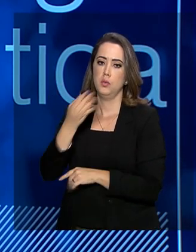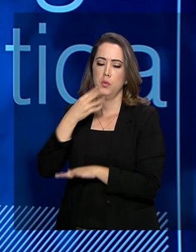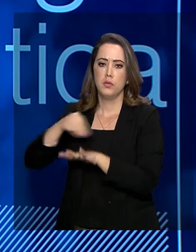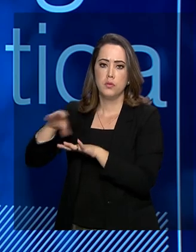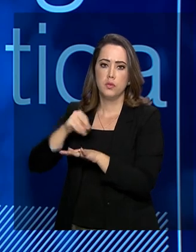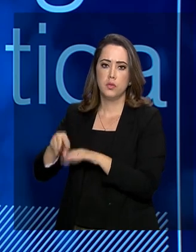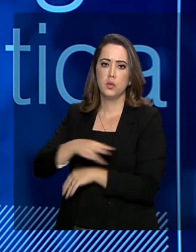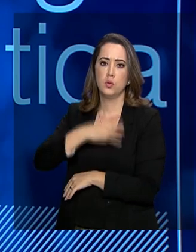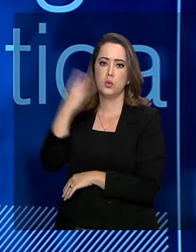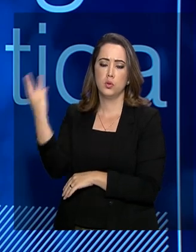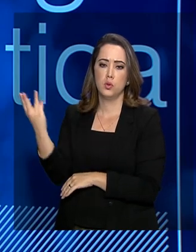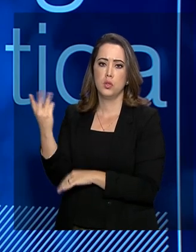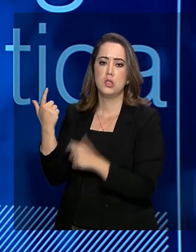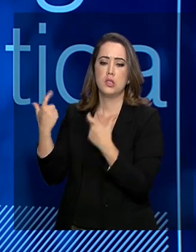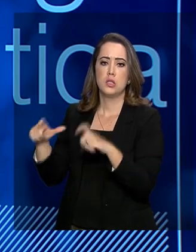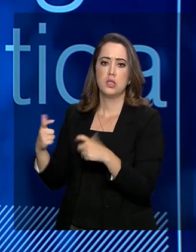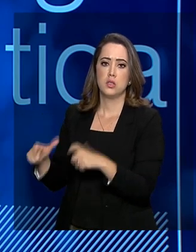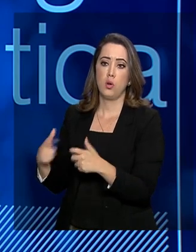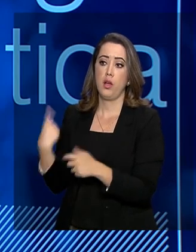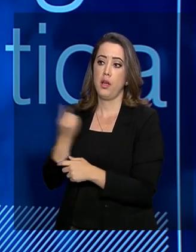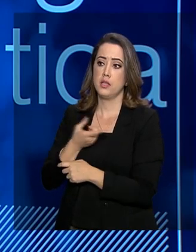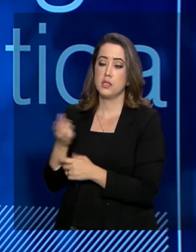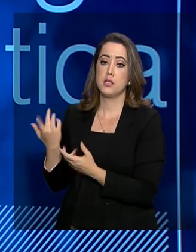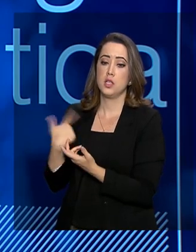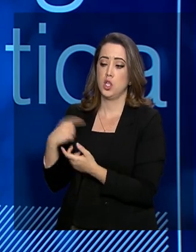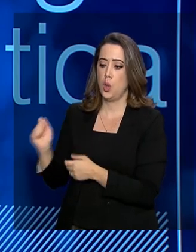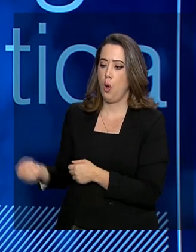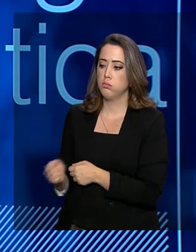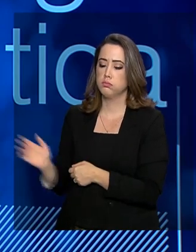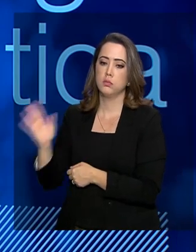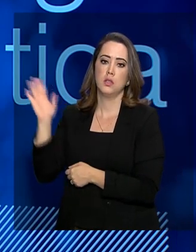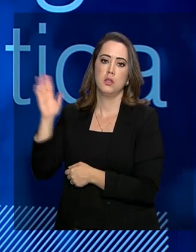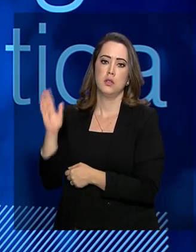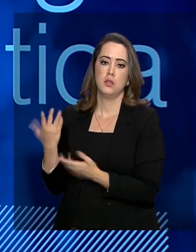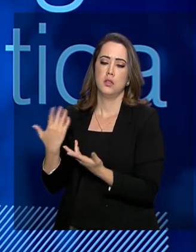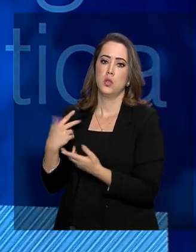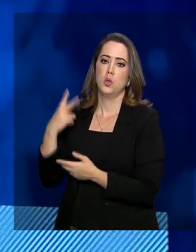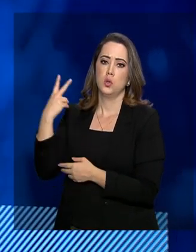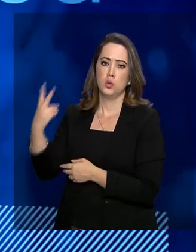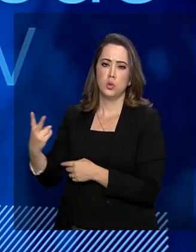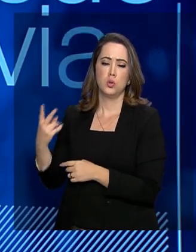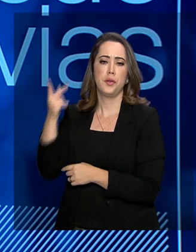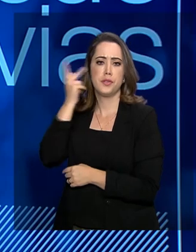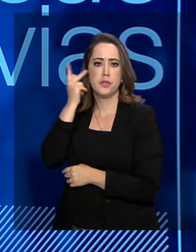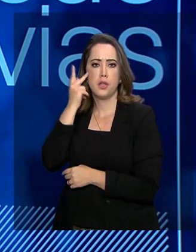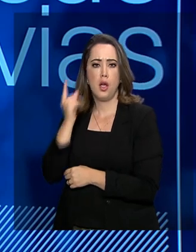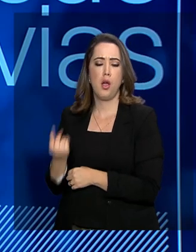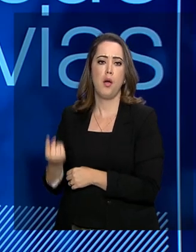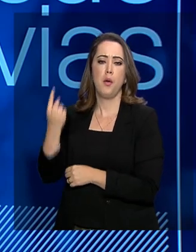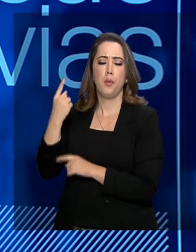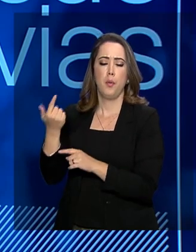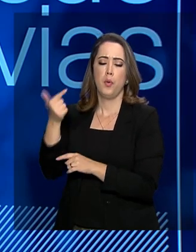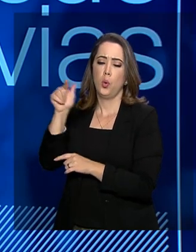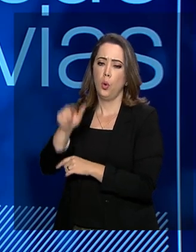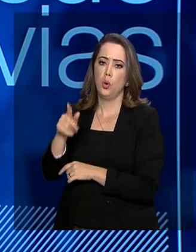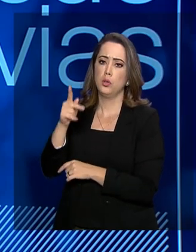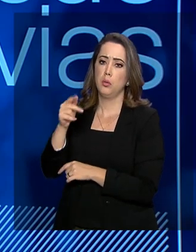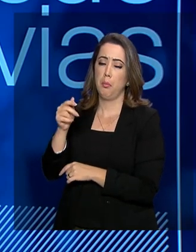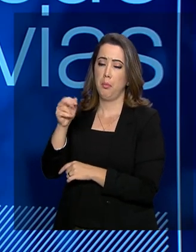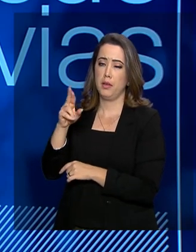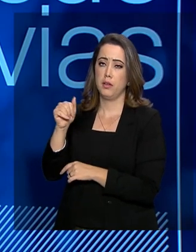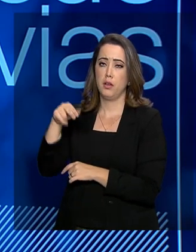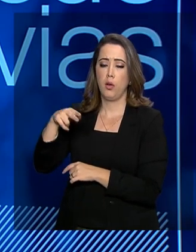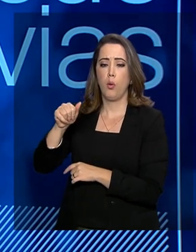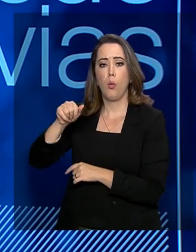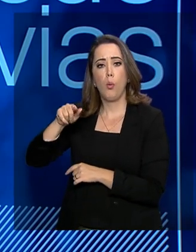os três terminais que nós leiloamos hoje, lá na B3, dois terminais no Porto de Santos, no Porto de Paranaguá. Então, isso mostra o